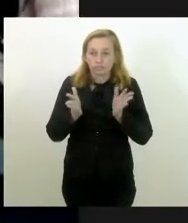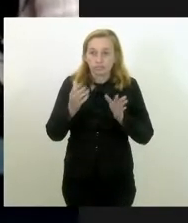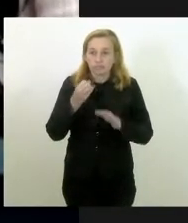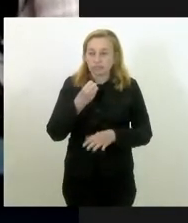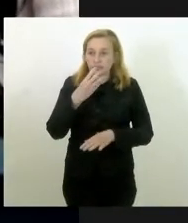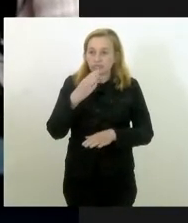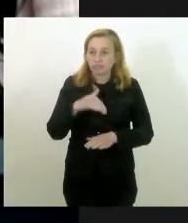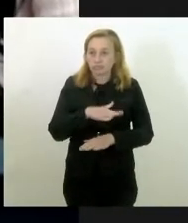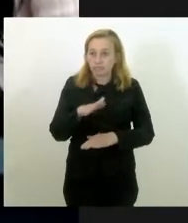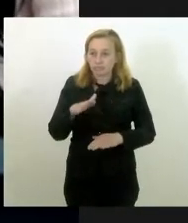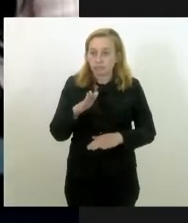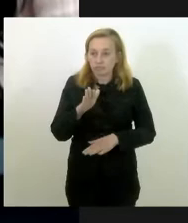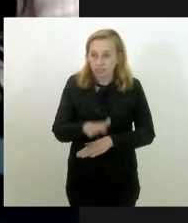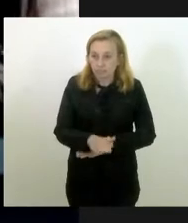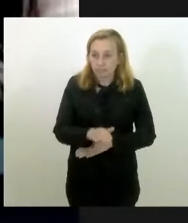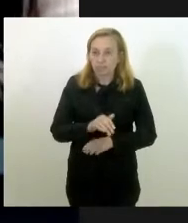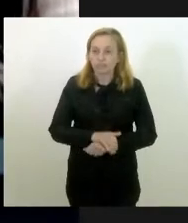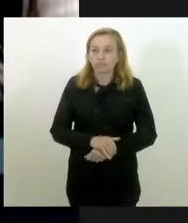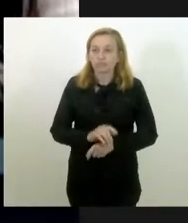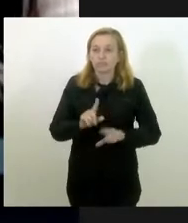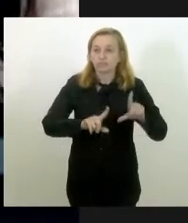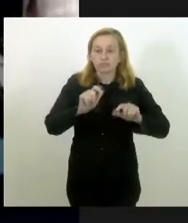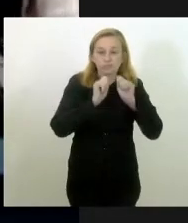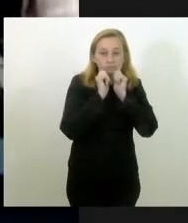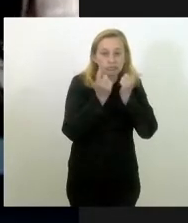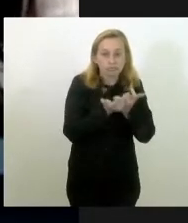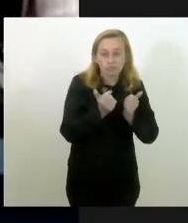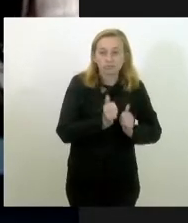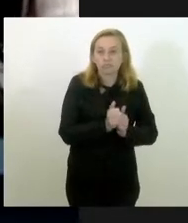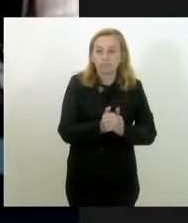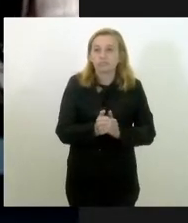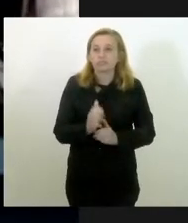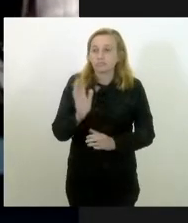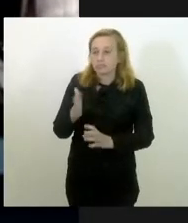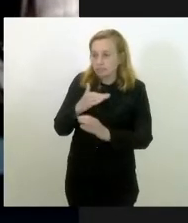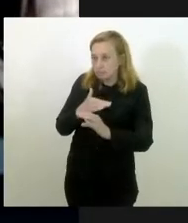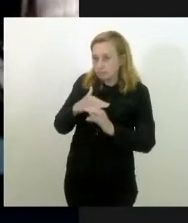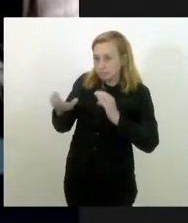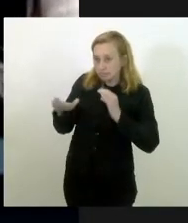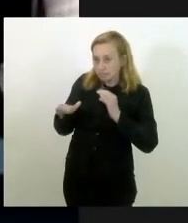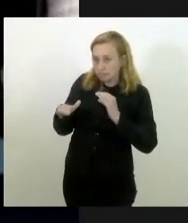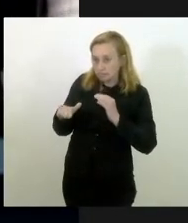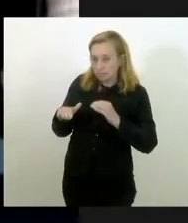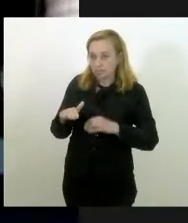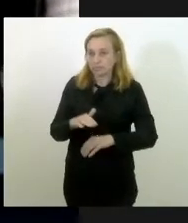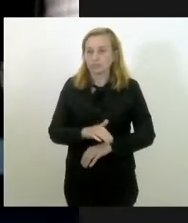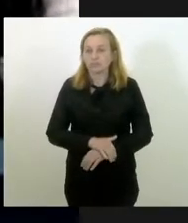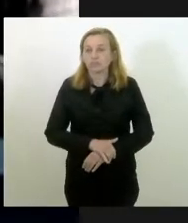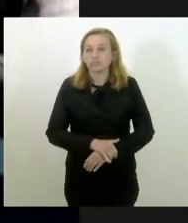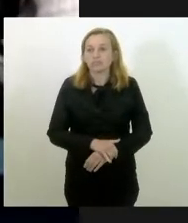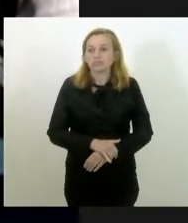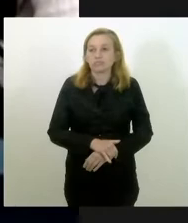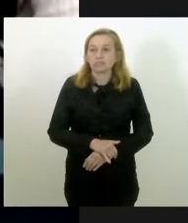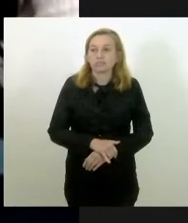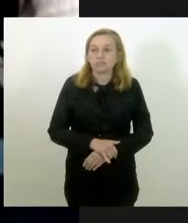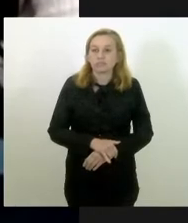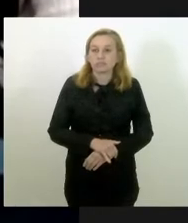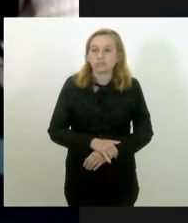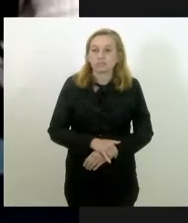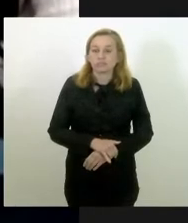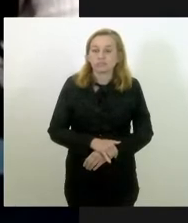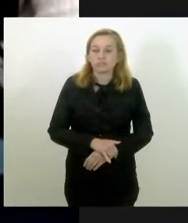também que estamos assistindo através do TV Alerta. Deputada, eu já encaminhei, tá, para o gabinete do